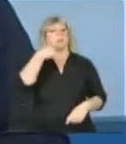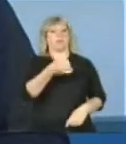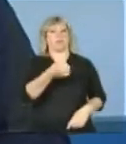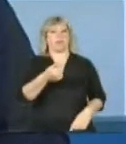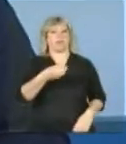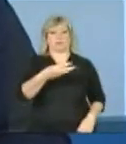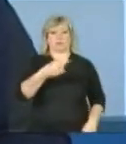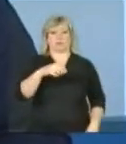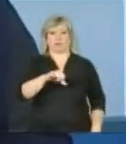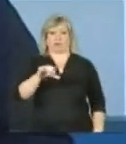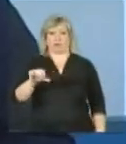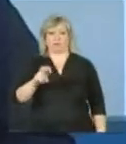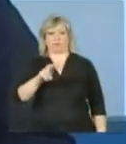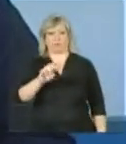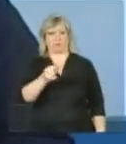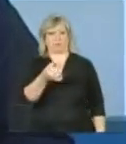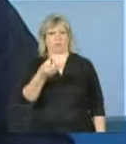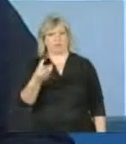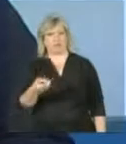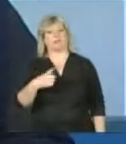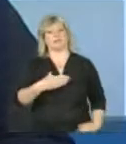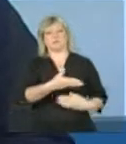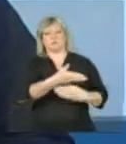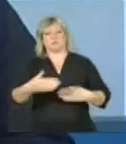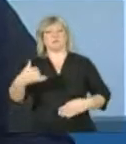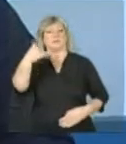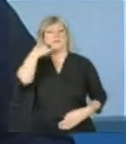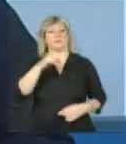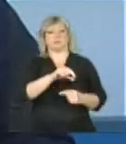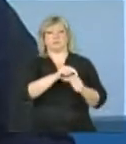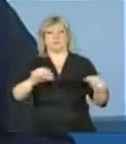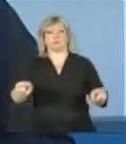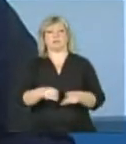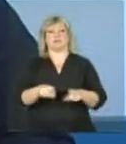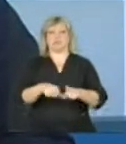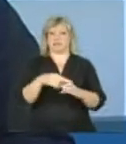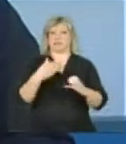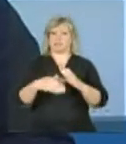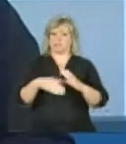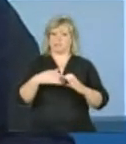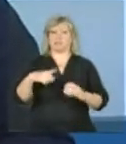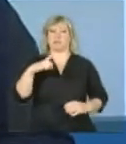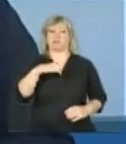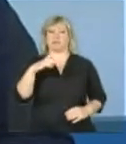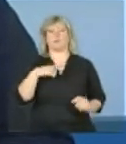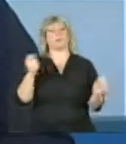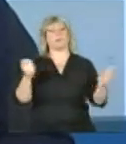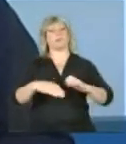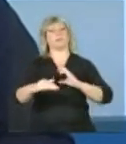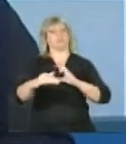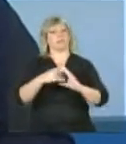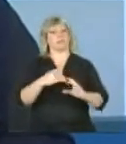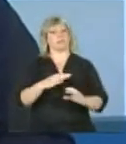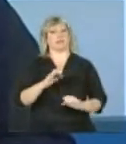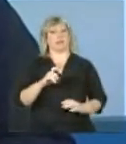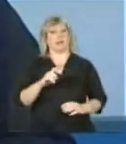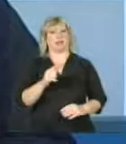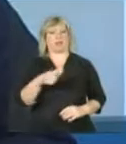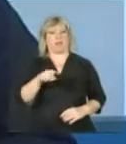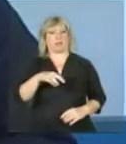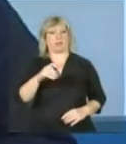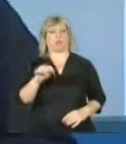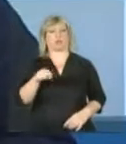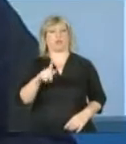-3799-5863-5864-5867-5868 ou mandar o seu e-mail tele-arroba-mds